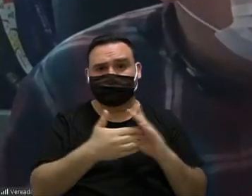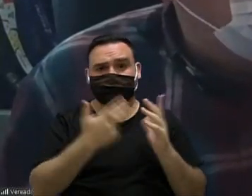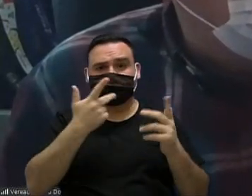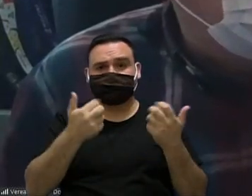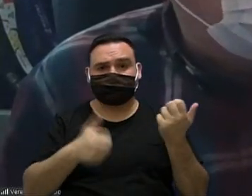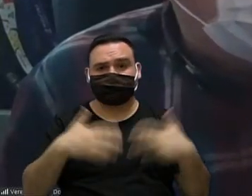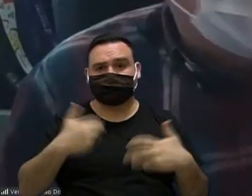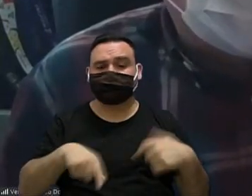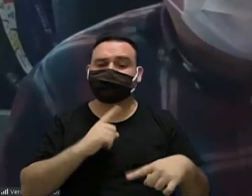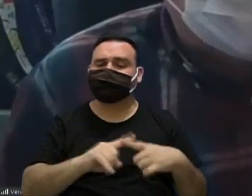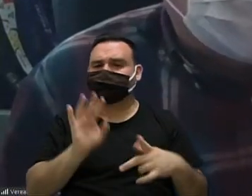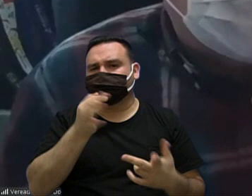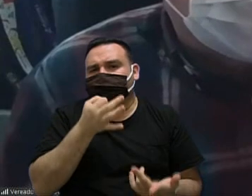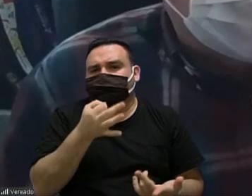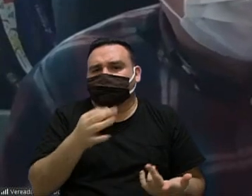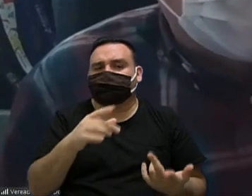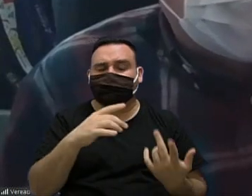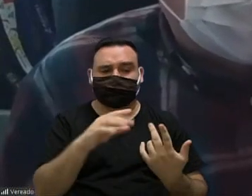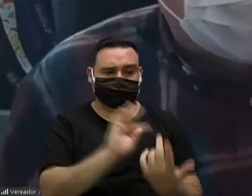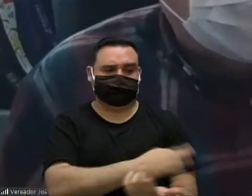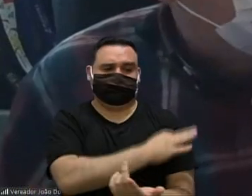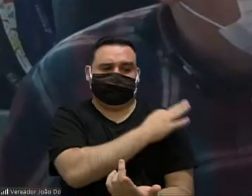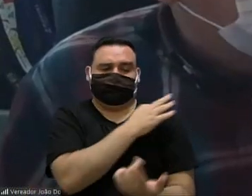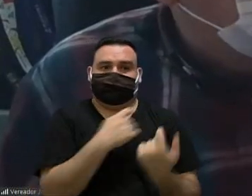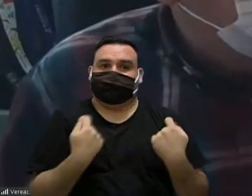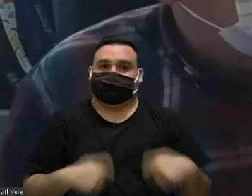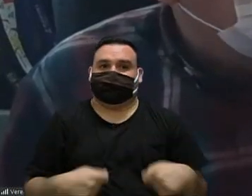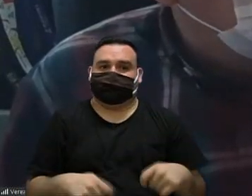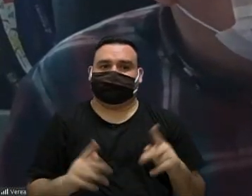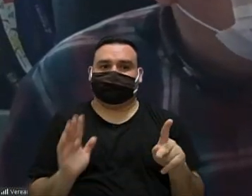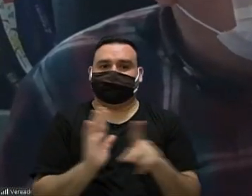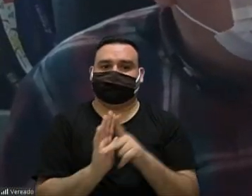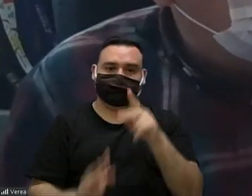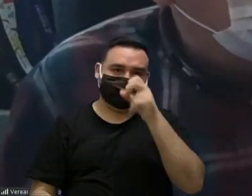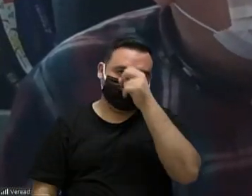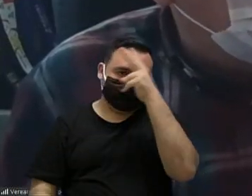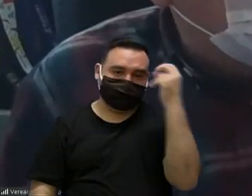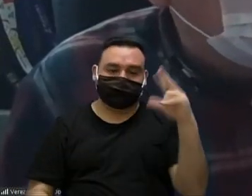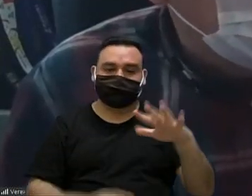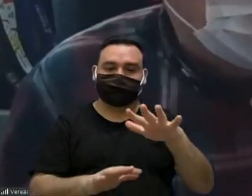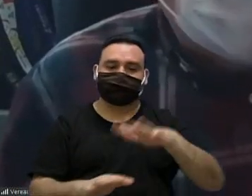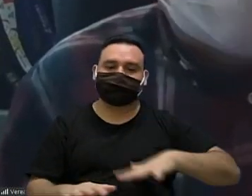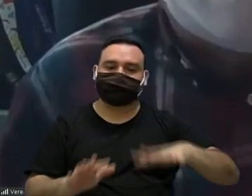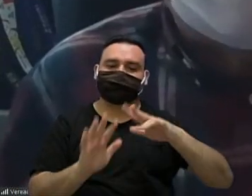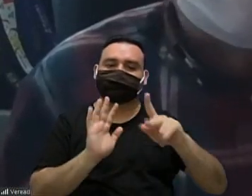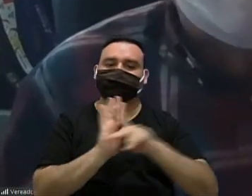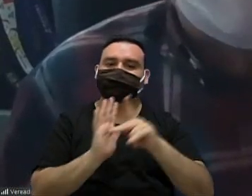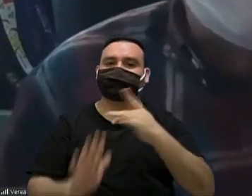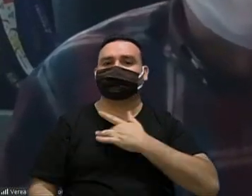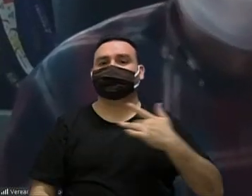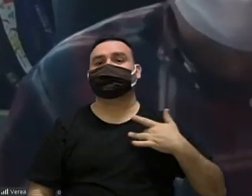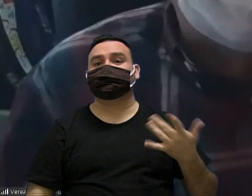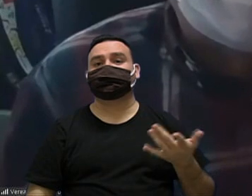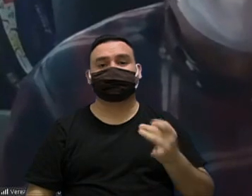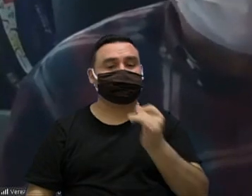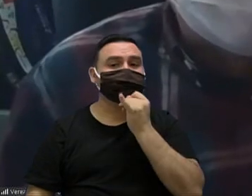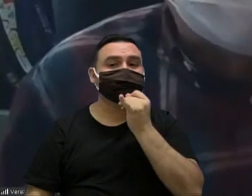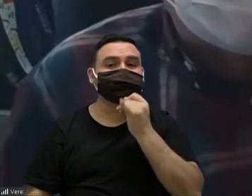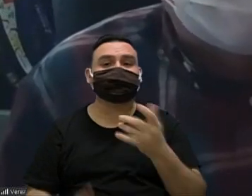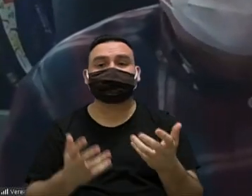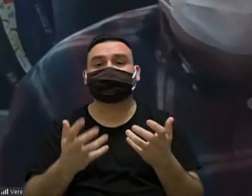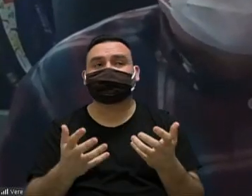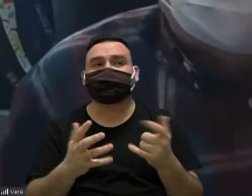sentido de ter um parecer técnico do executivo dos setores de saúde eu gostaria, por exemplo, de saber